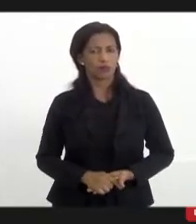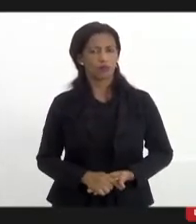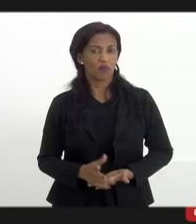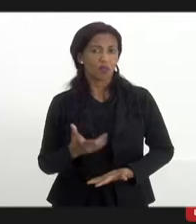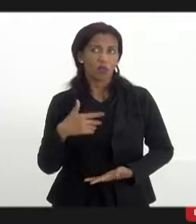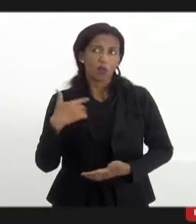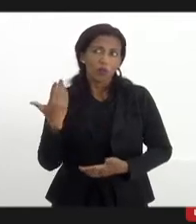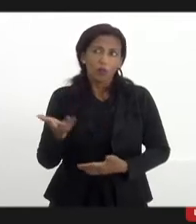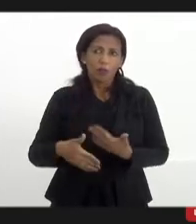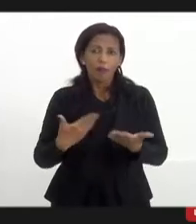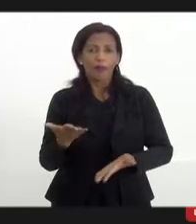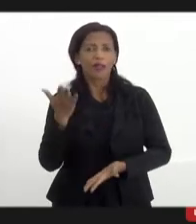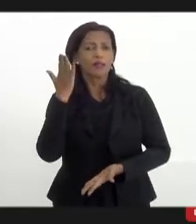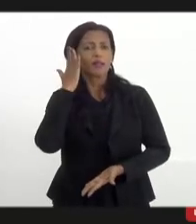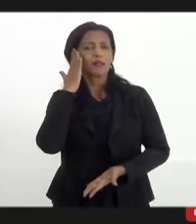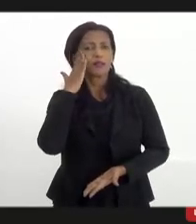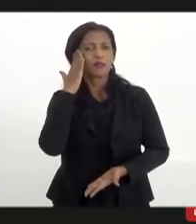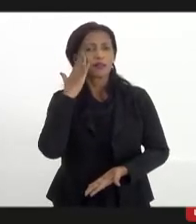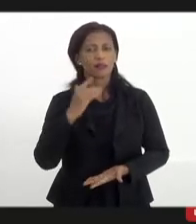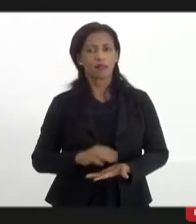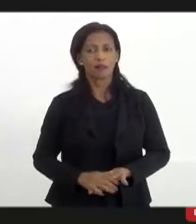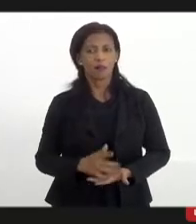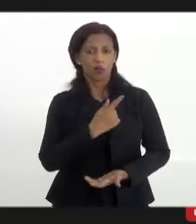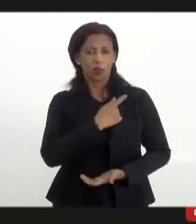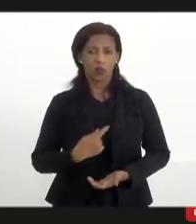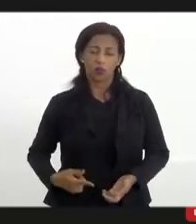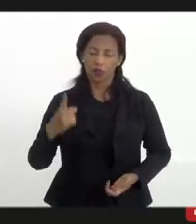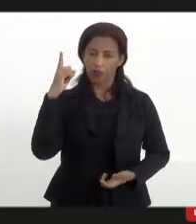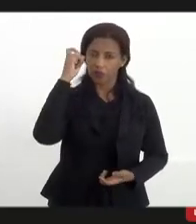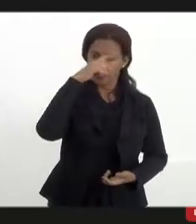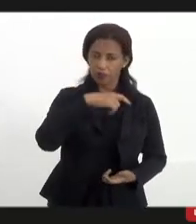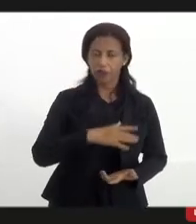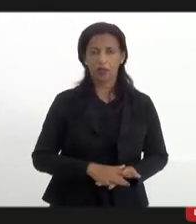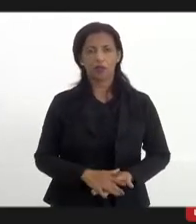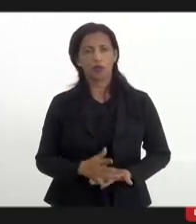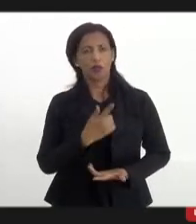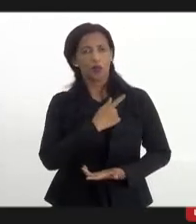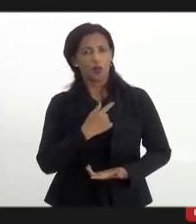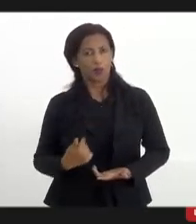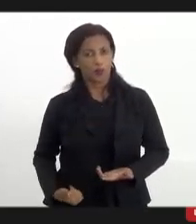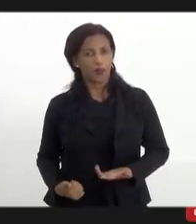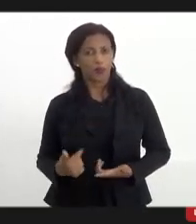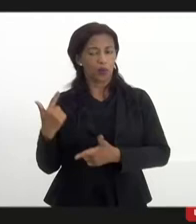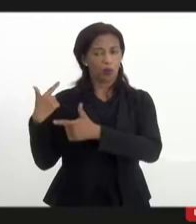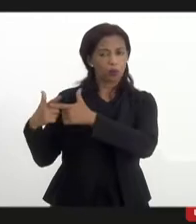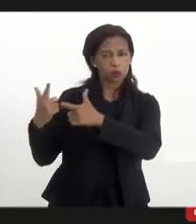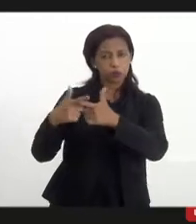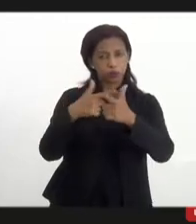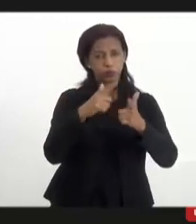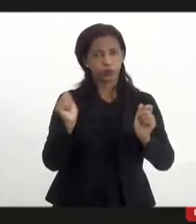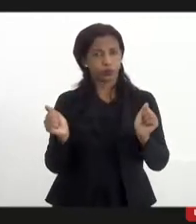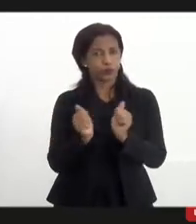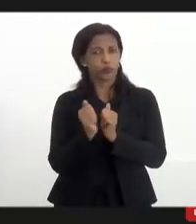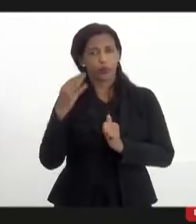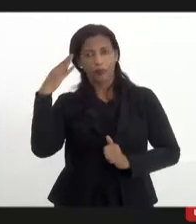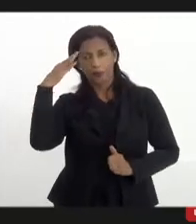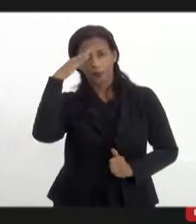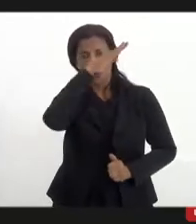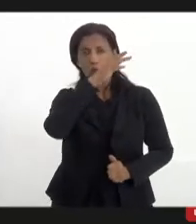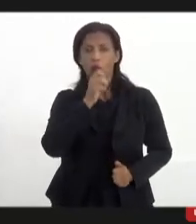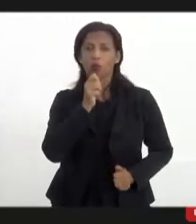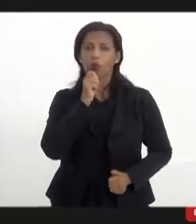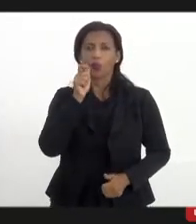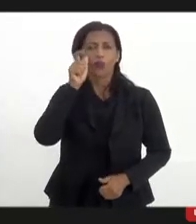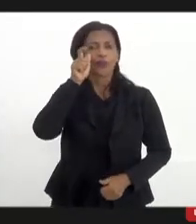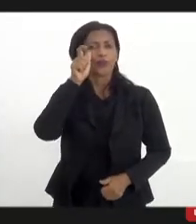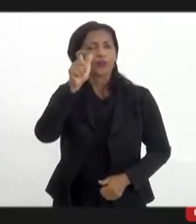não demais é a gente saber que é um governo difícil, governo atrelado ao governo Bolsonaro, que não tem interesse